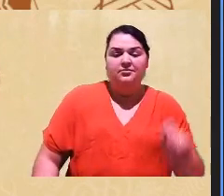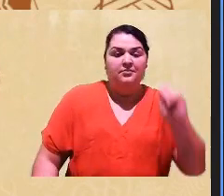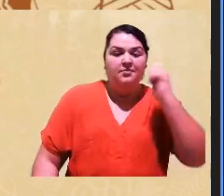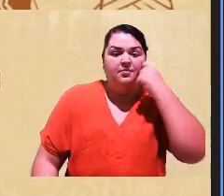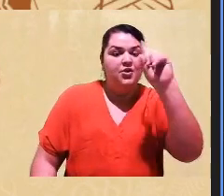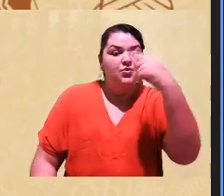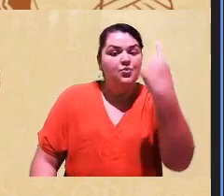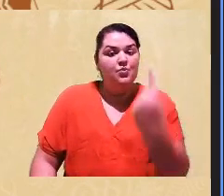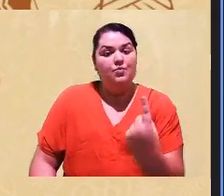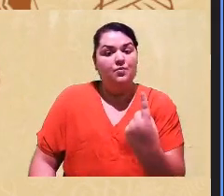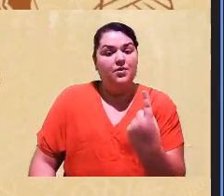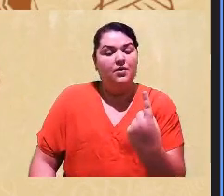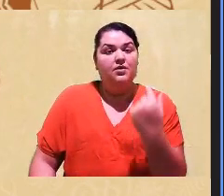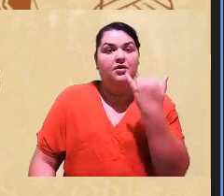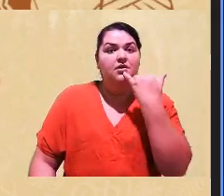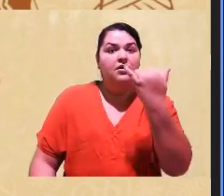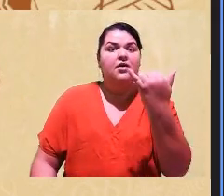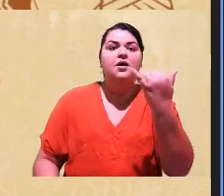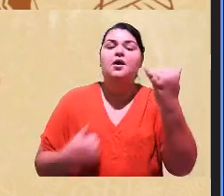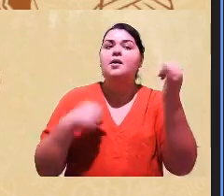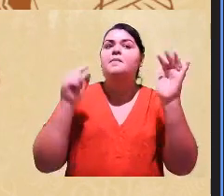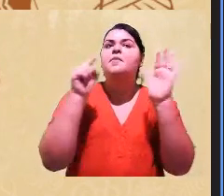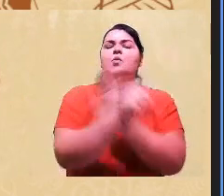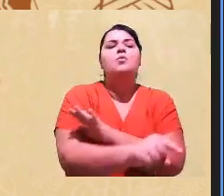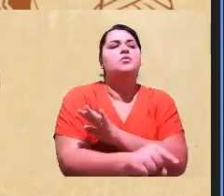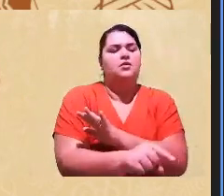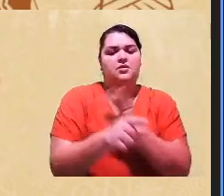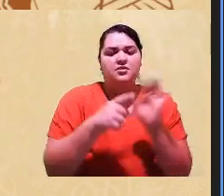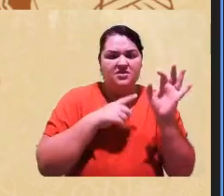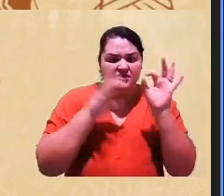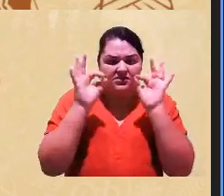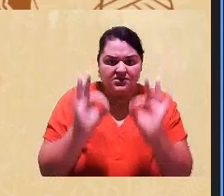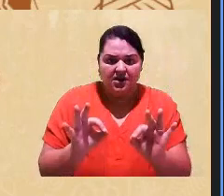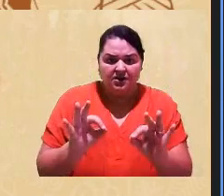Daí me ligou para perguntar, mas está certo isso?